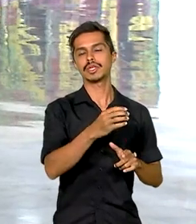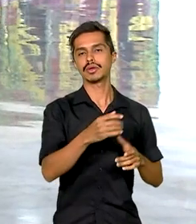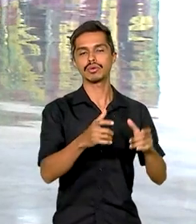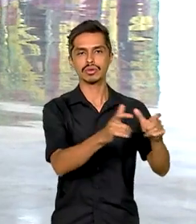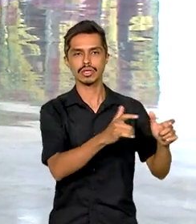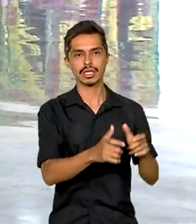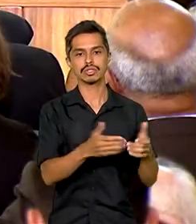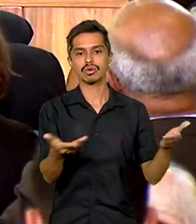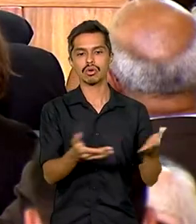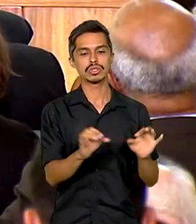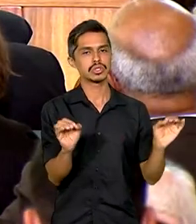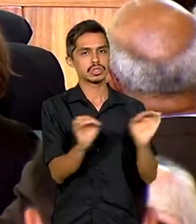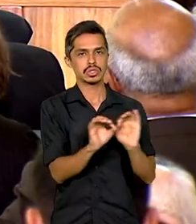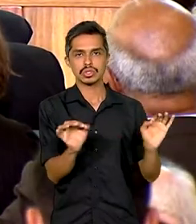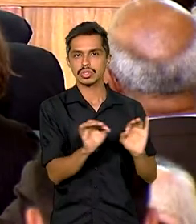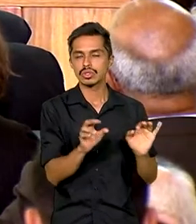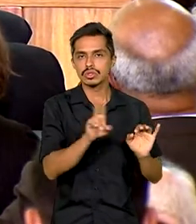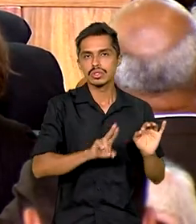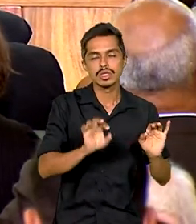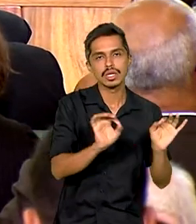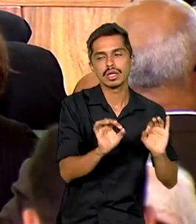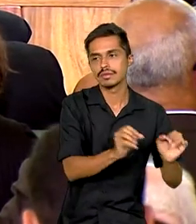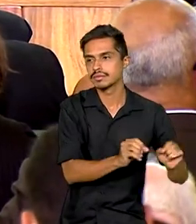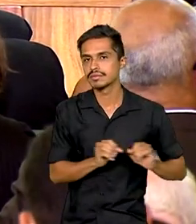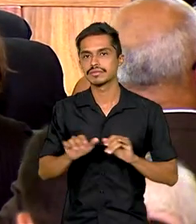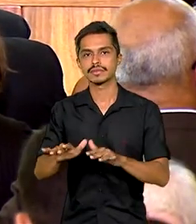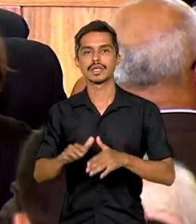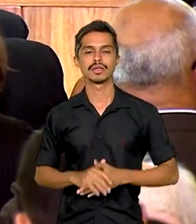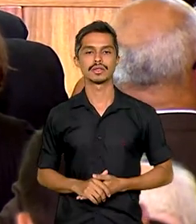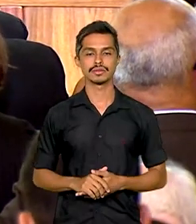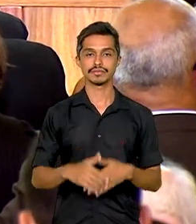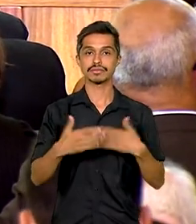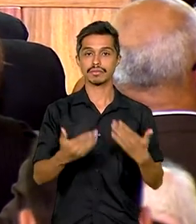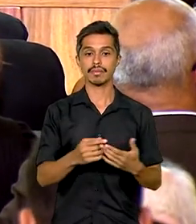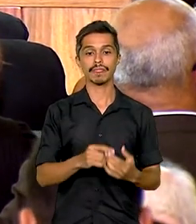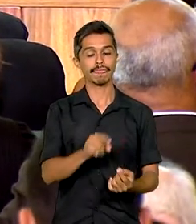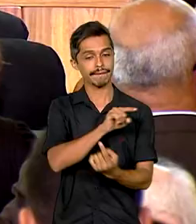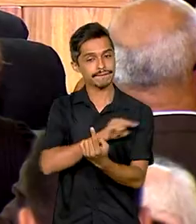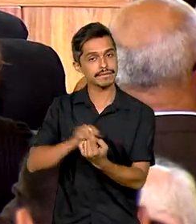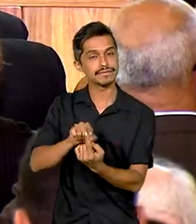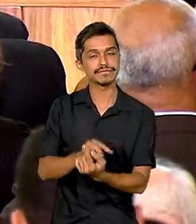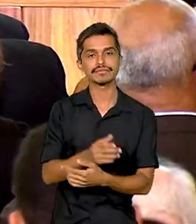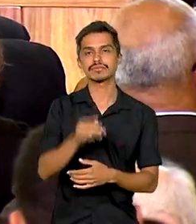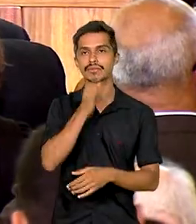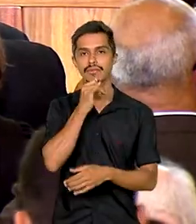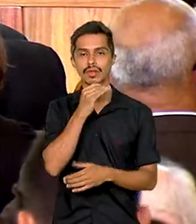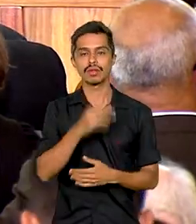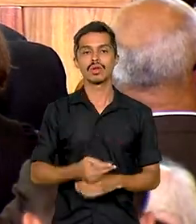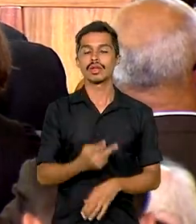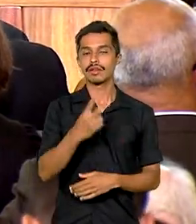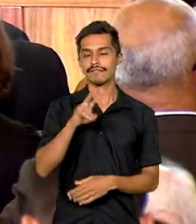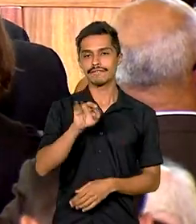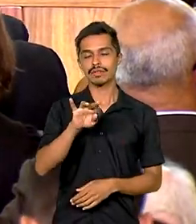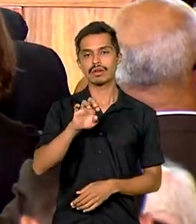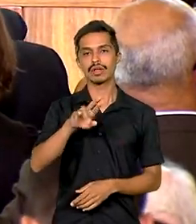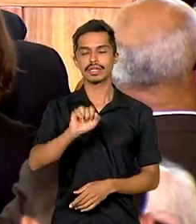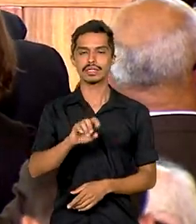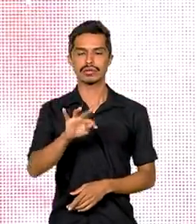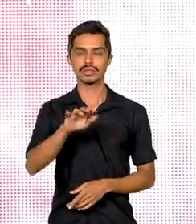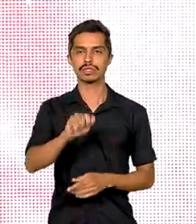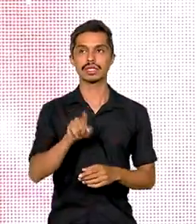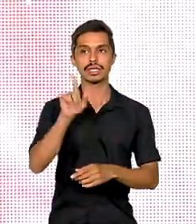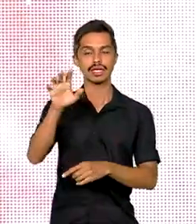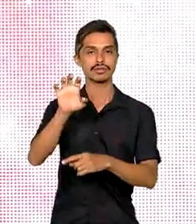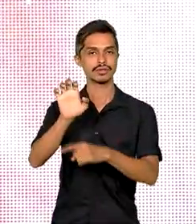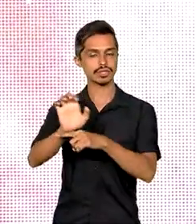hoje sem uso. Também foram assinados acordos que destinam o antigo aeroporto de Vitória da Conquista ao estado da Bahia,